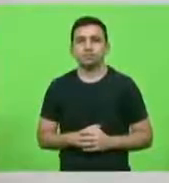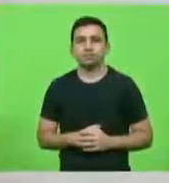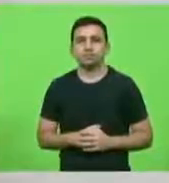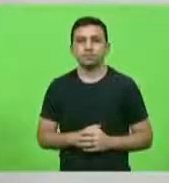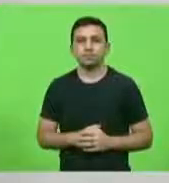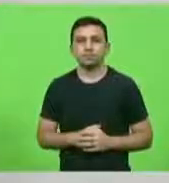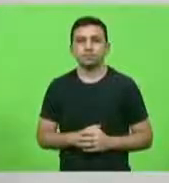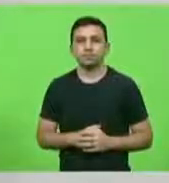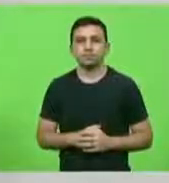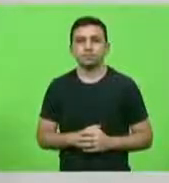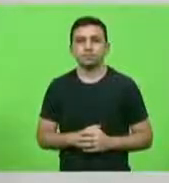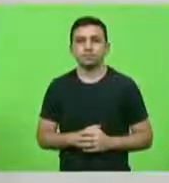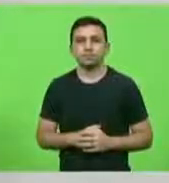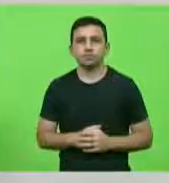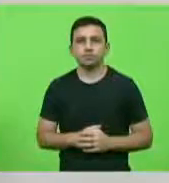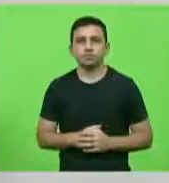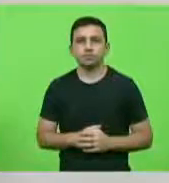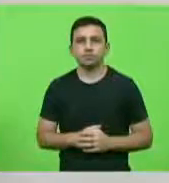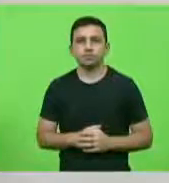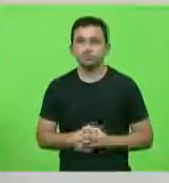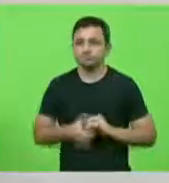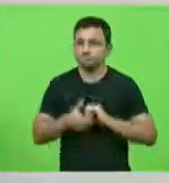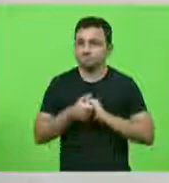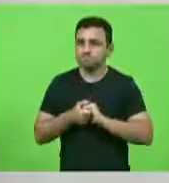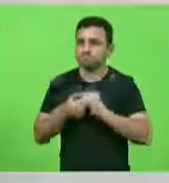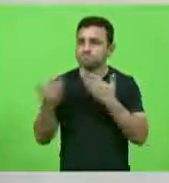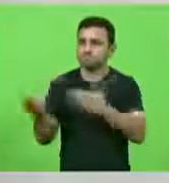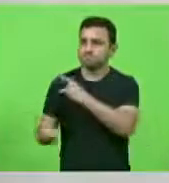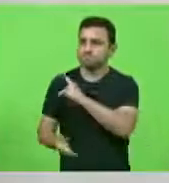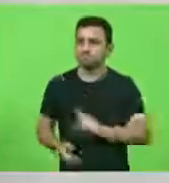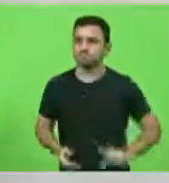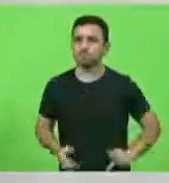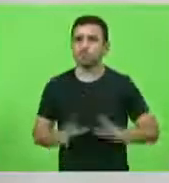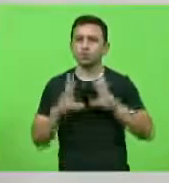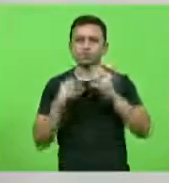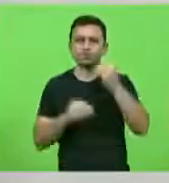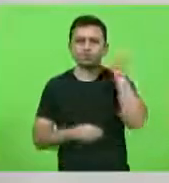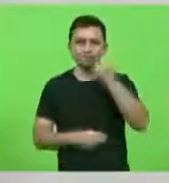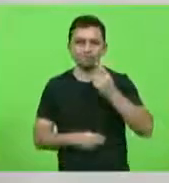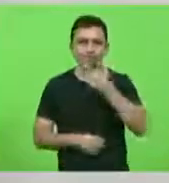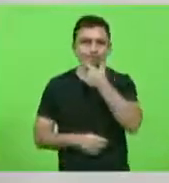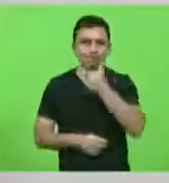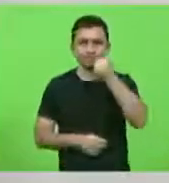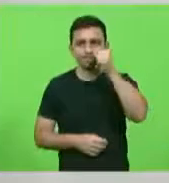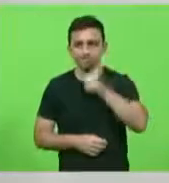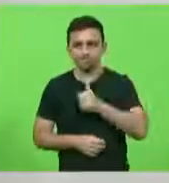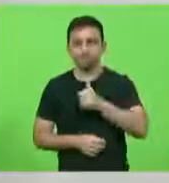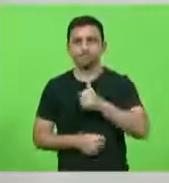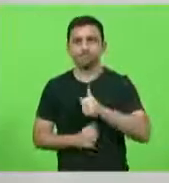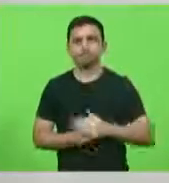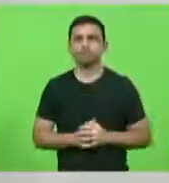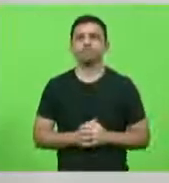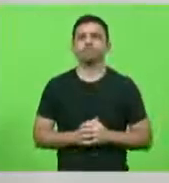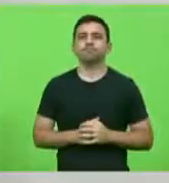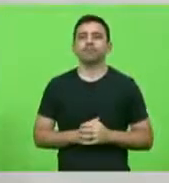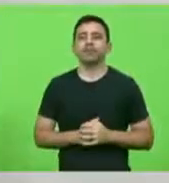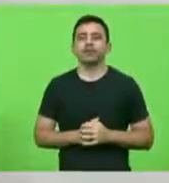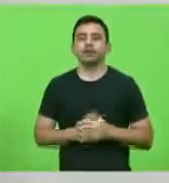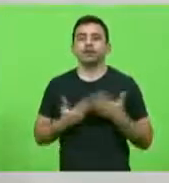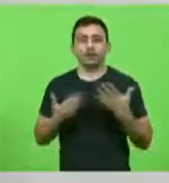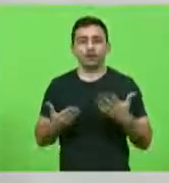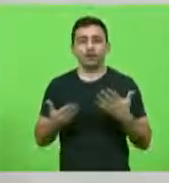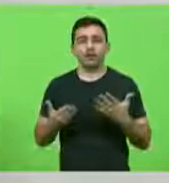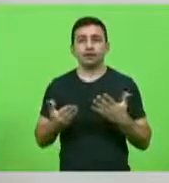Quero cumprimentá-lo, presidente, deputados e deputadas. E, antes de fazer meu pronunciamento, eu quero dizer ao colega